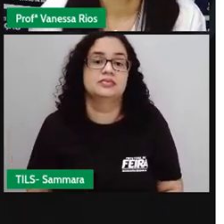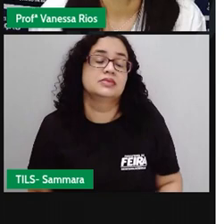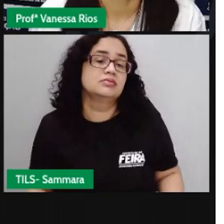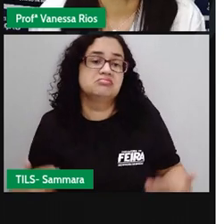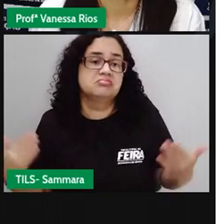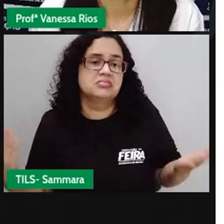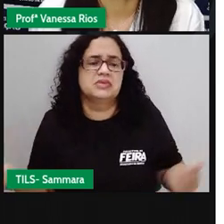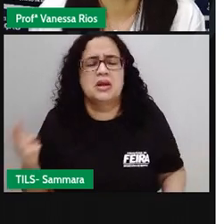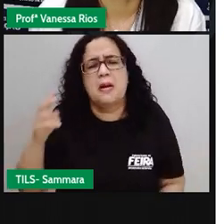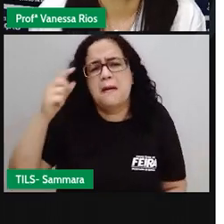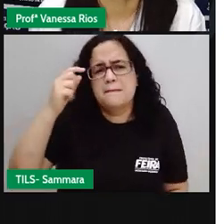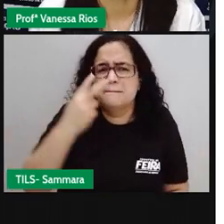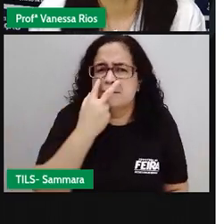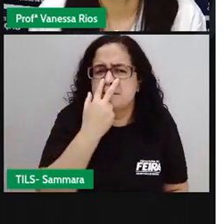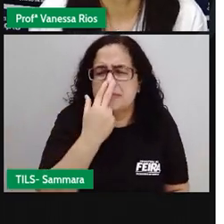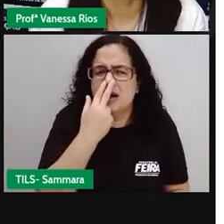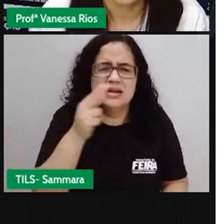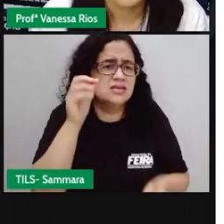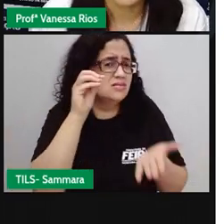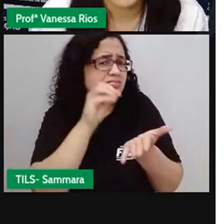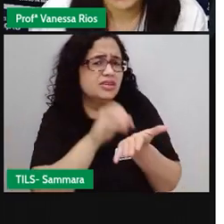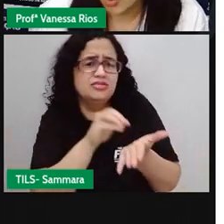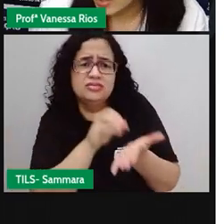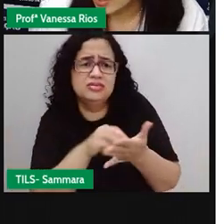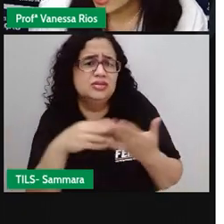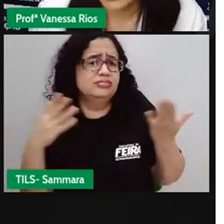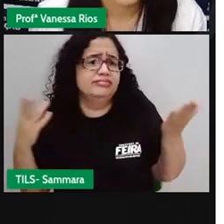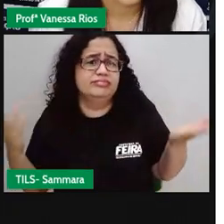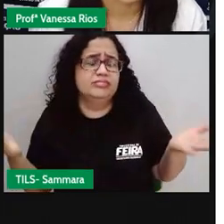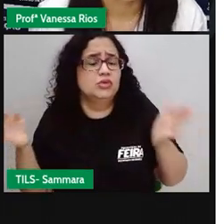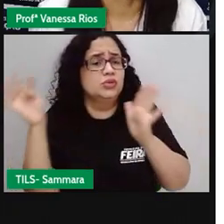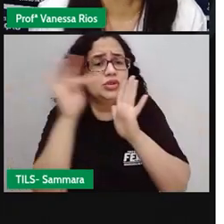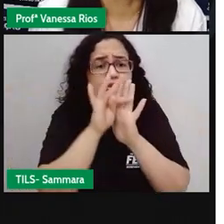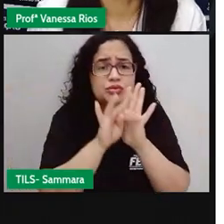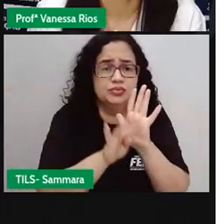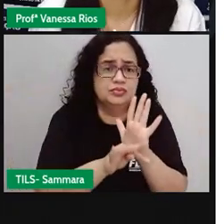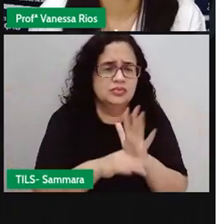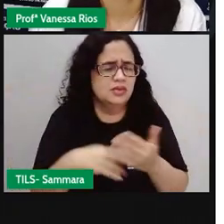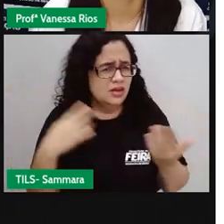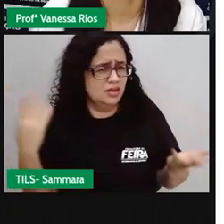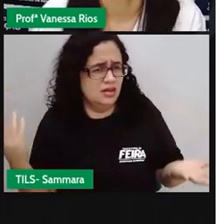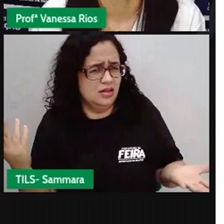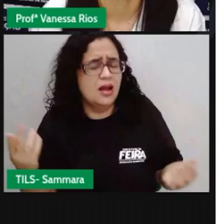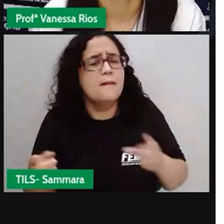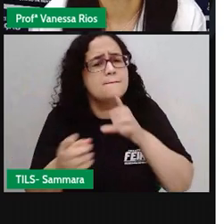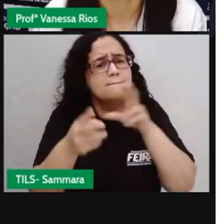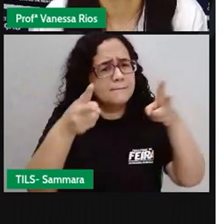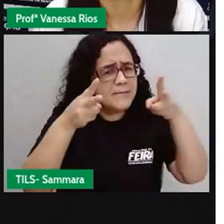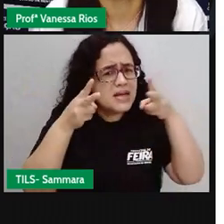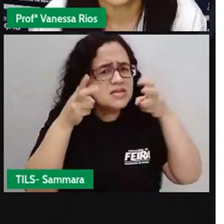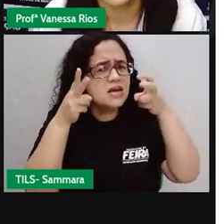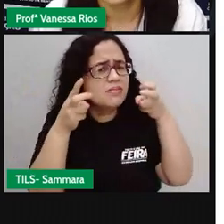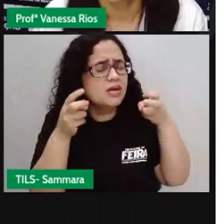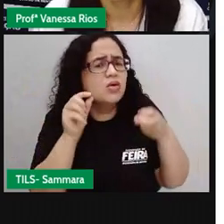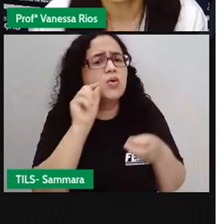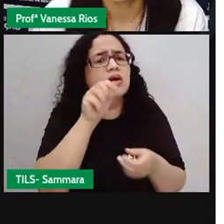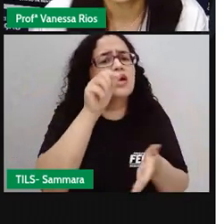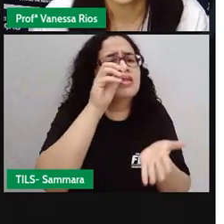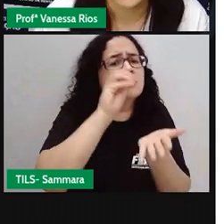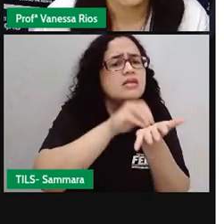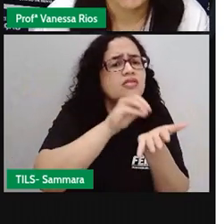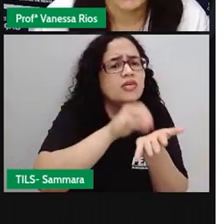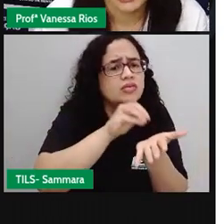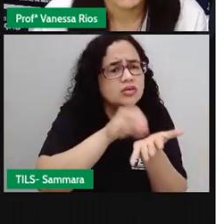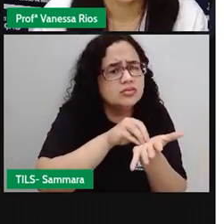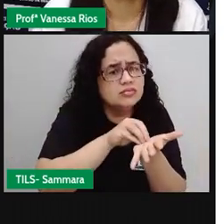Aparentemente, parece que está faltando alguma coisa nesse texto. Vocês conseguiram identificar o